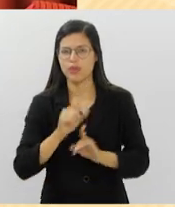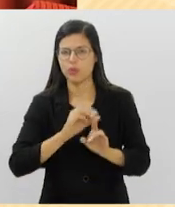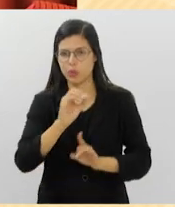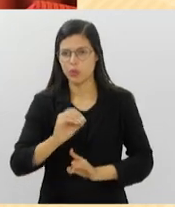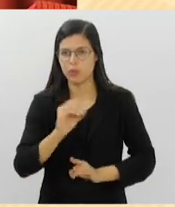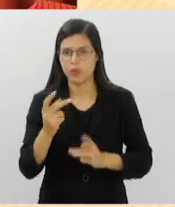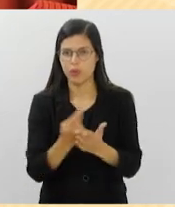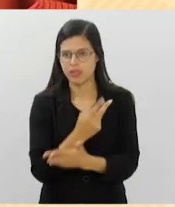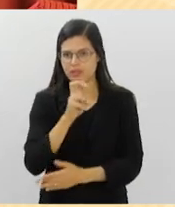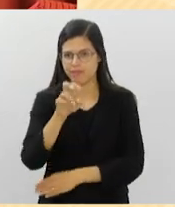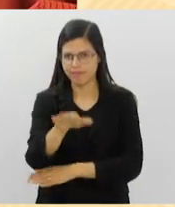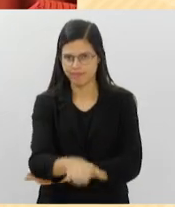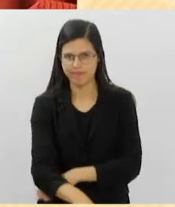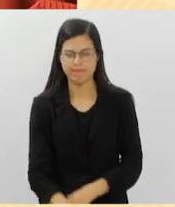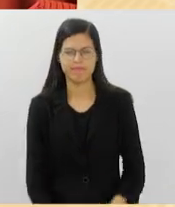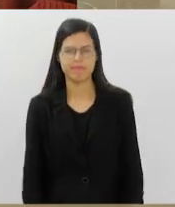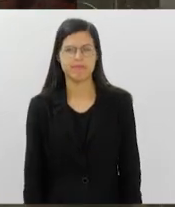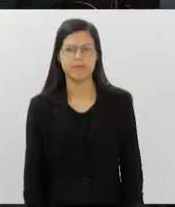acontece às 5 da tarde.